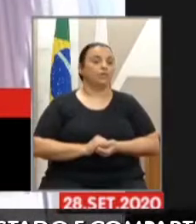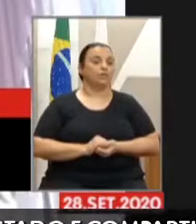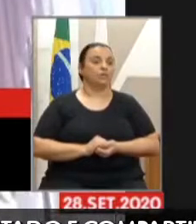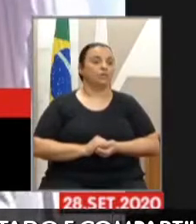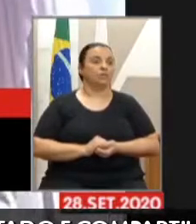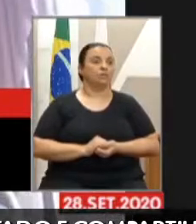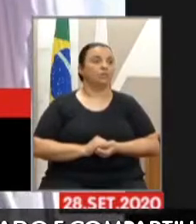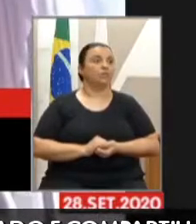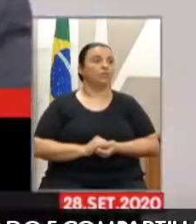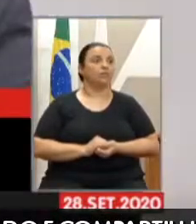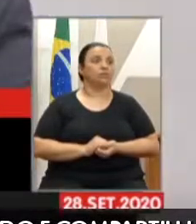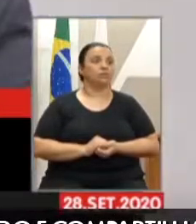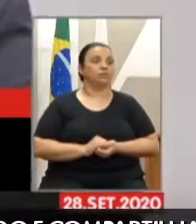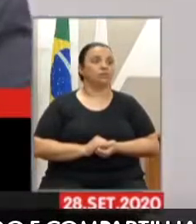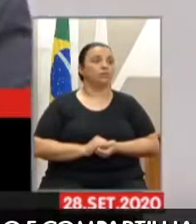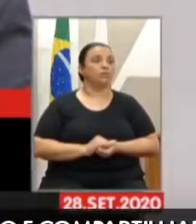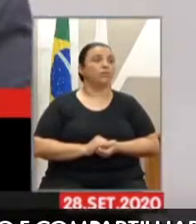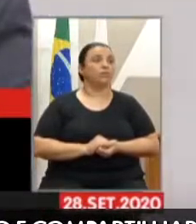Som.